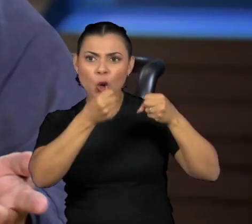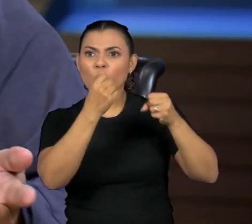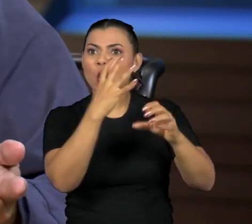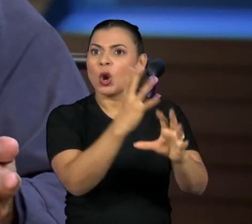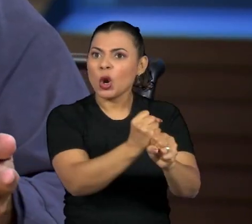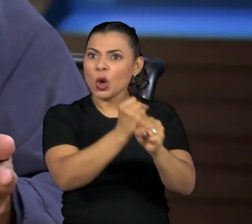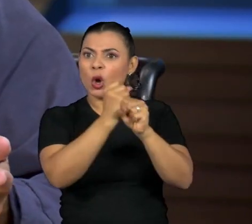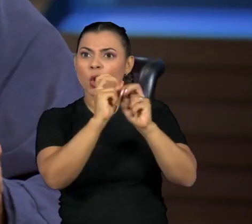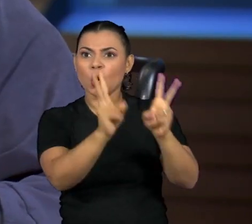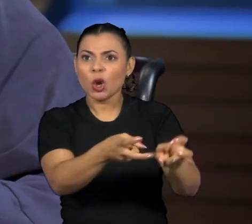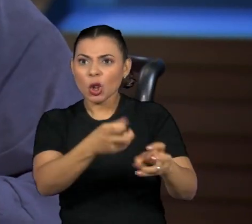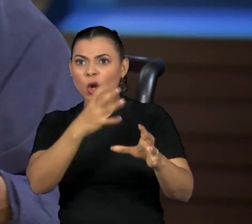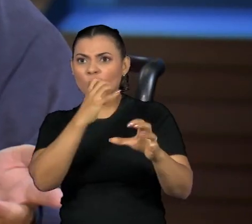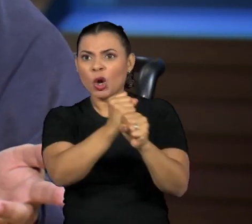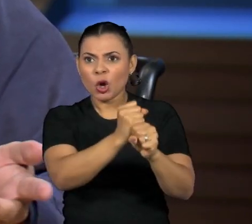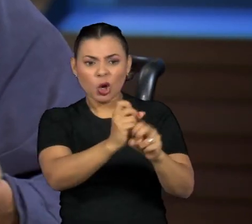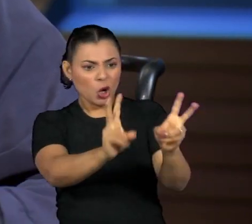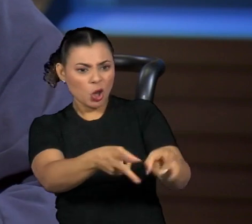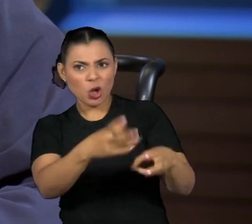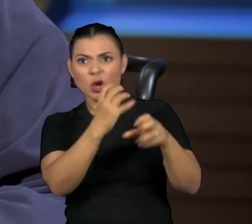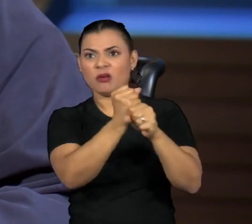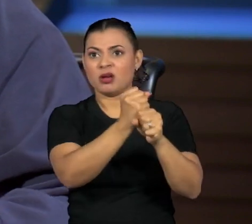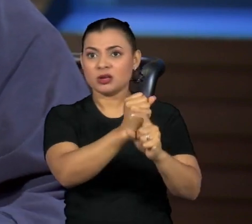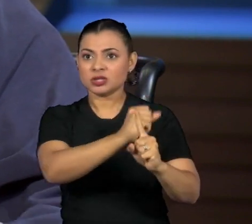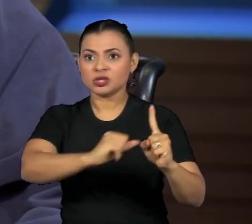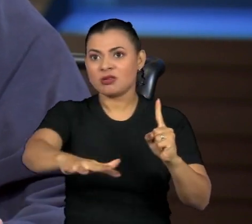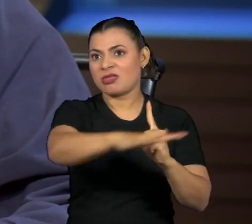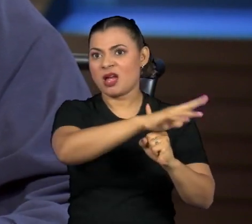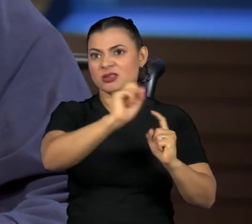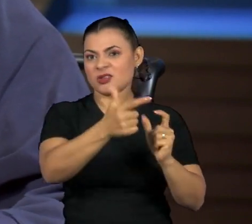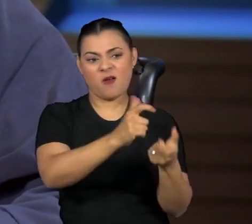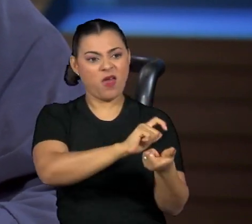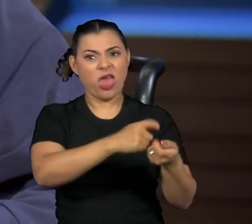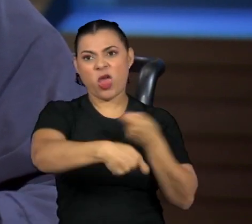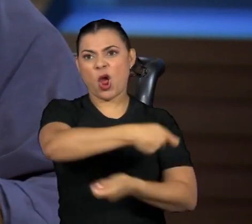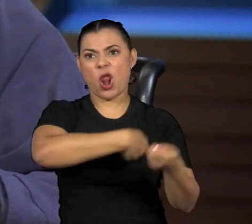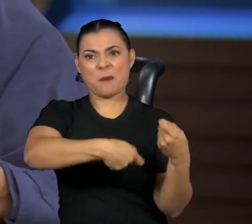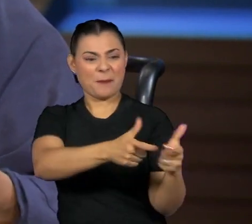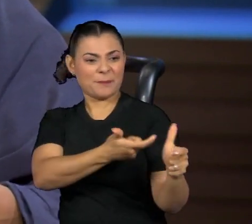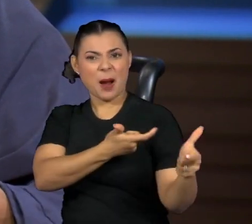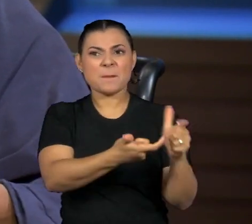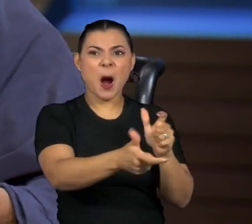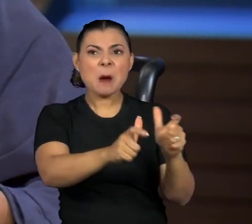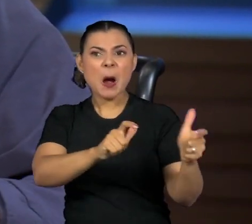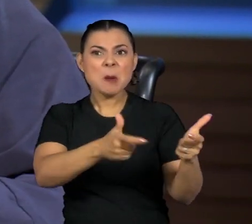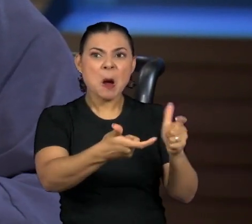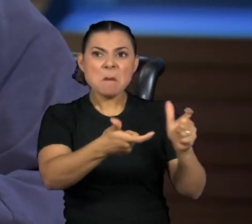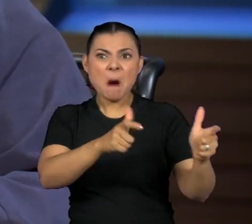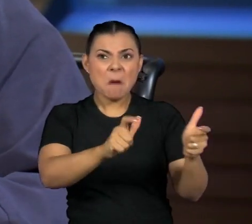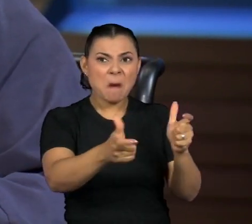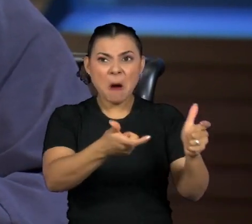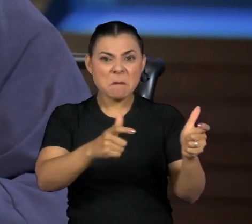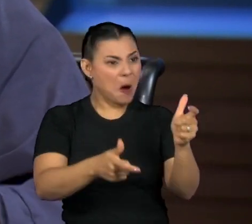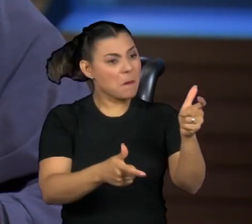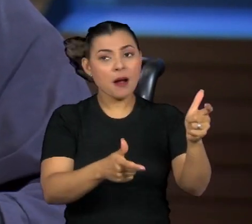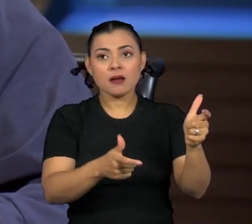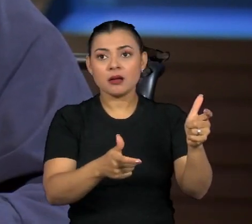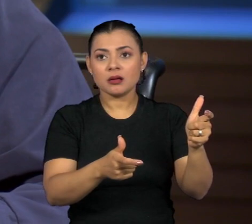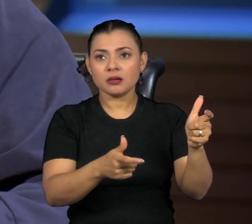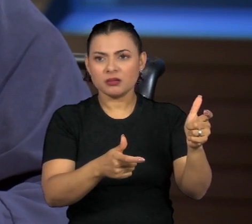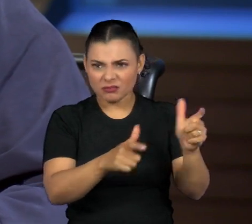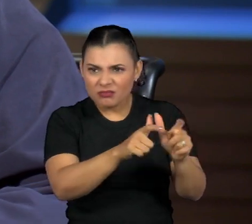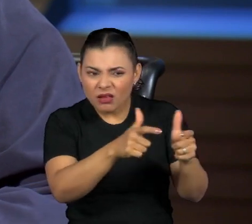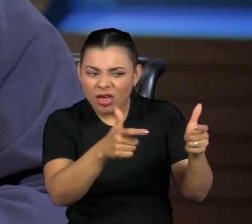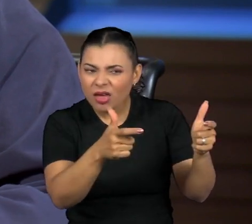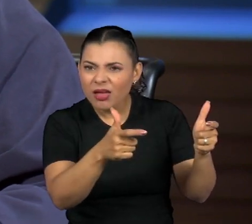crescimento econômico? Nossa sociedade se baseia no crescimento econômico. Cada ano cresce mais, cresce mais. Cresce mais para onde?